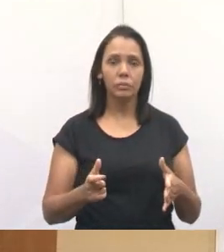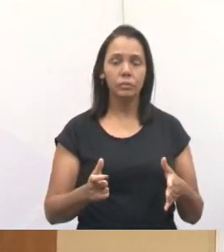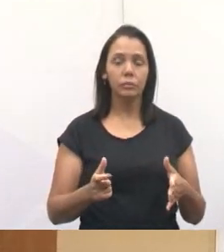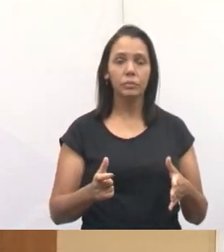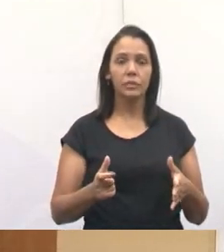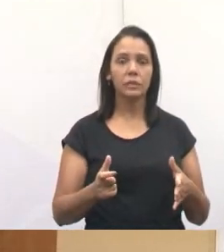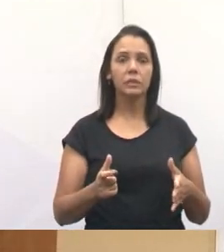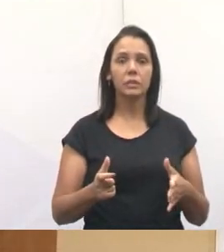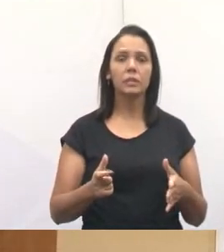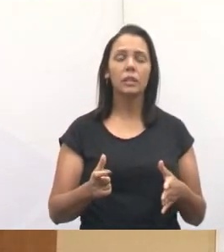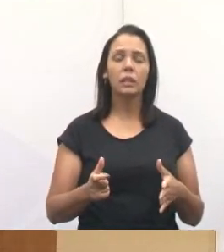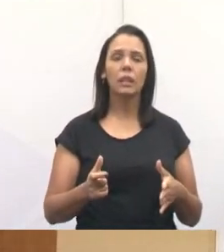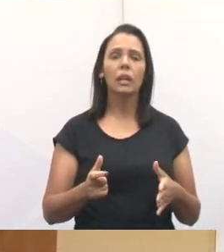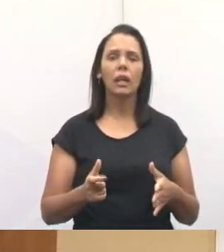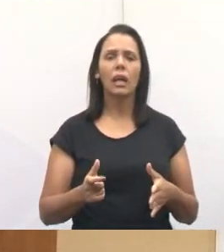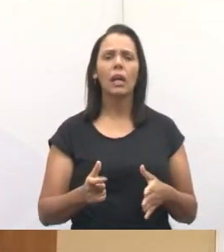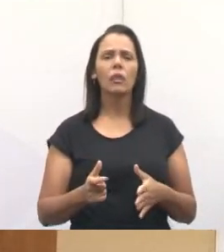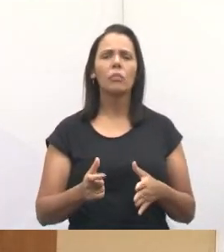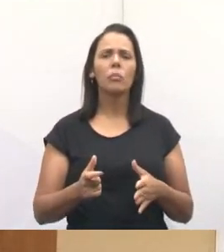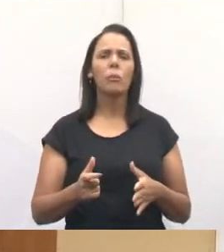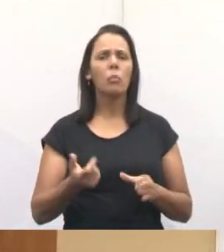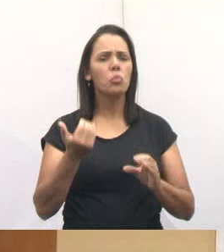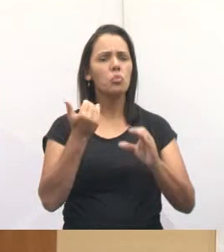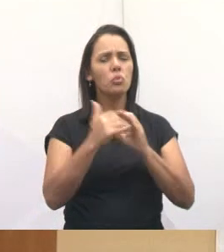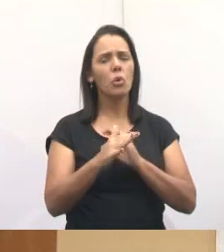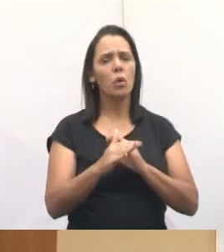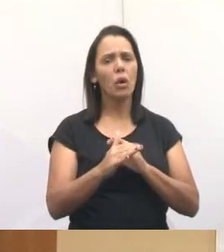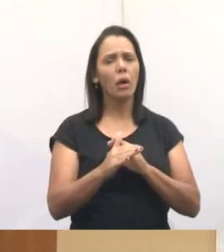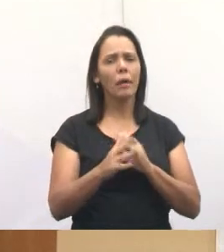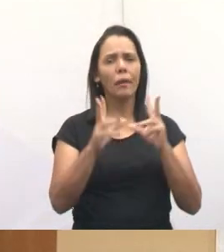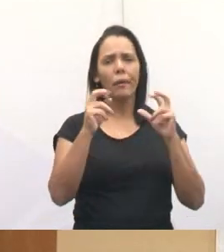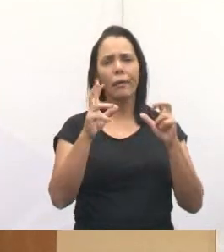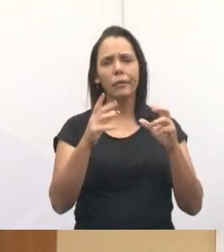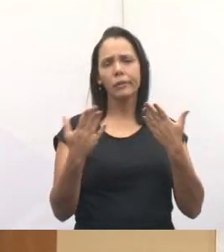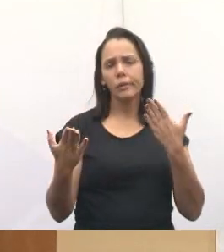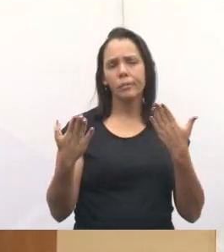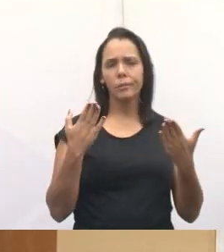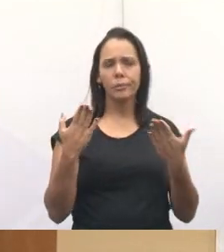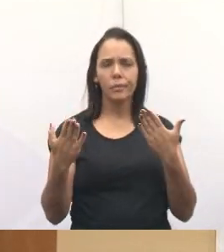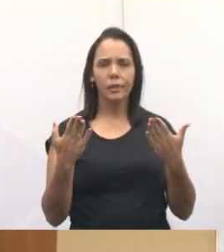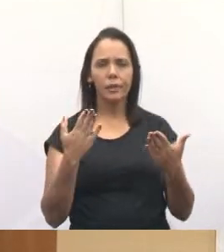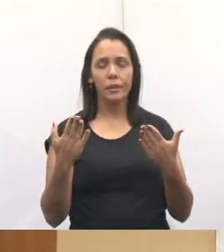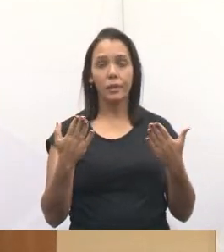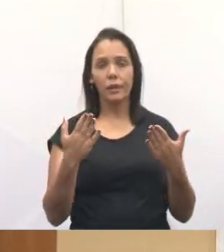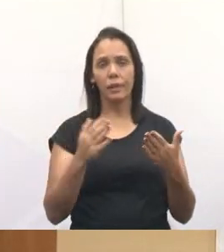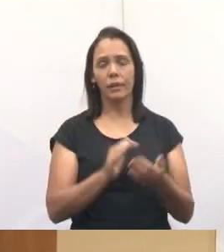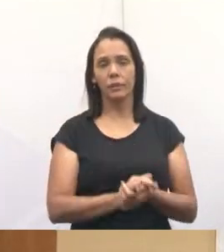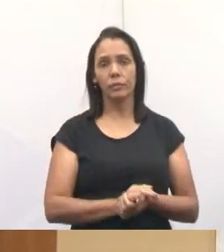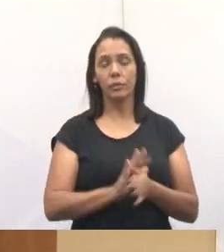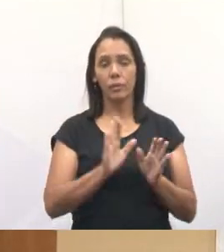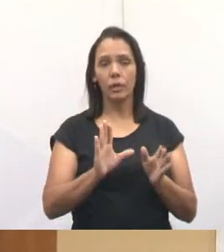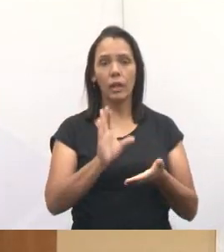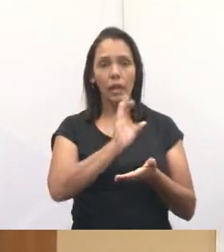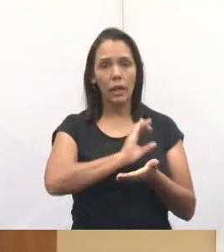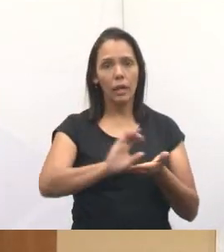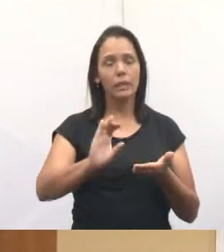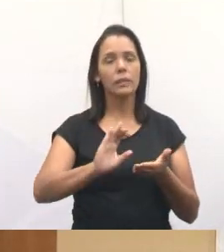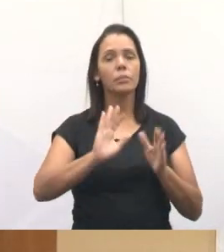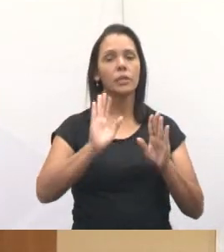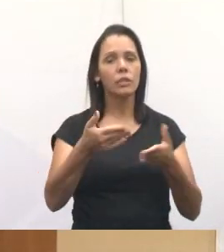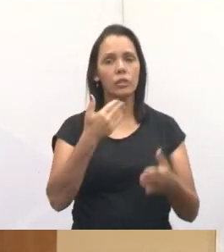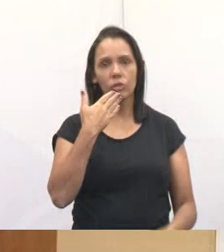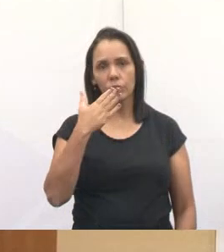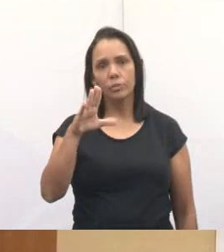casa. A pessoa joga um assunto paralelo ao que está sendo falado naquele momento. Essa emenda, gente, eu já havia pedido para o